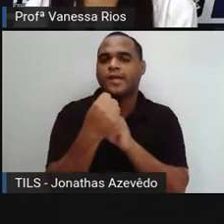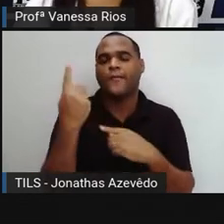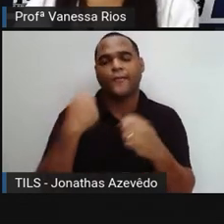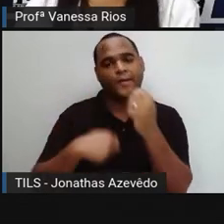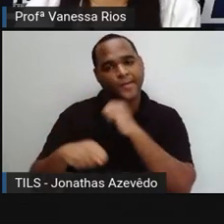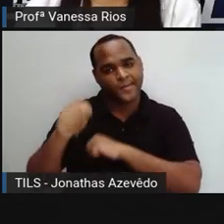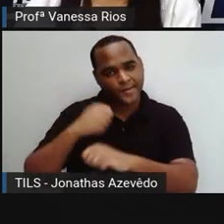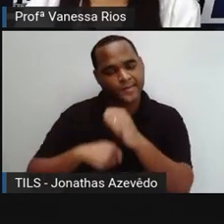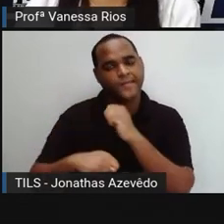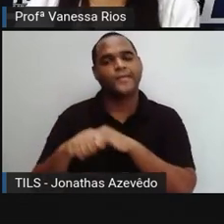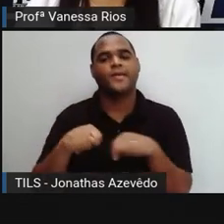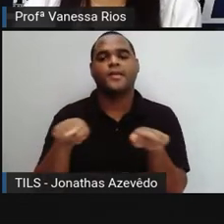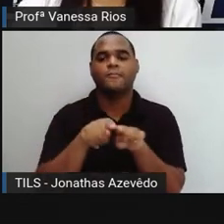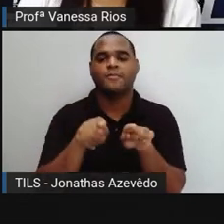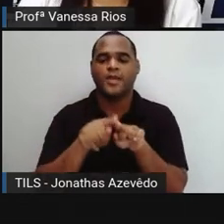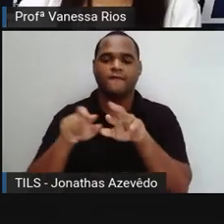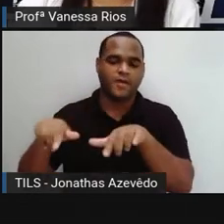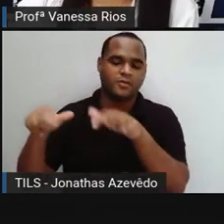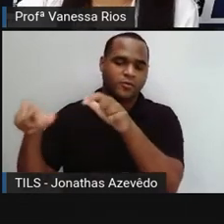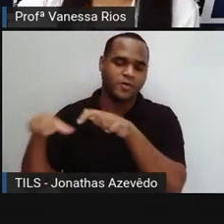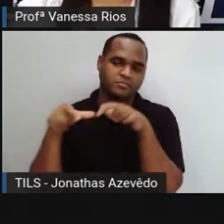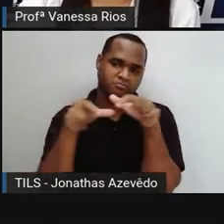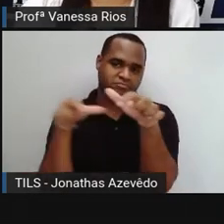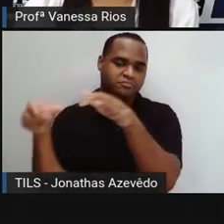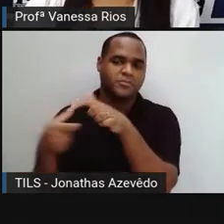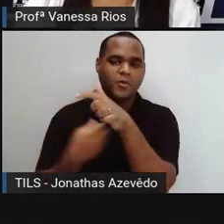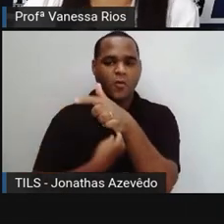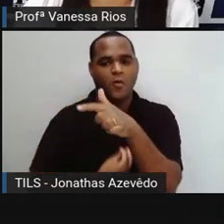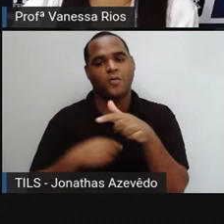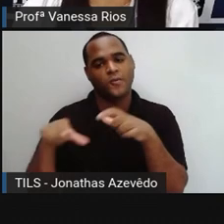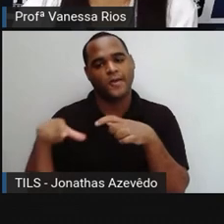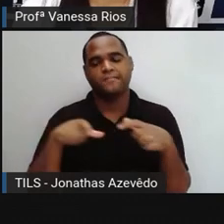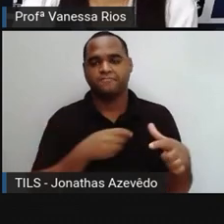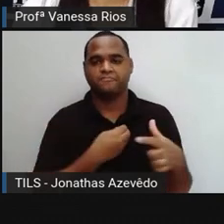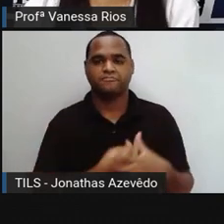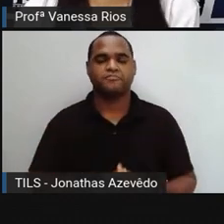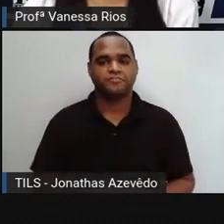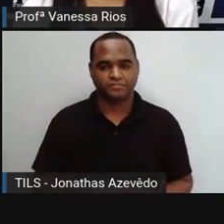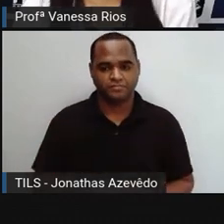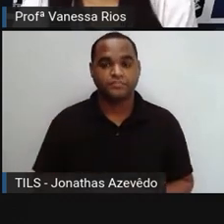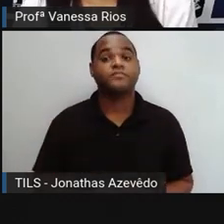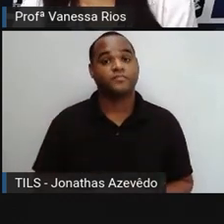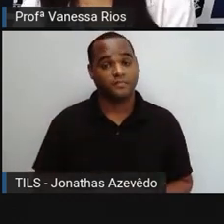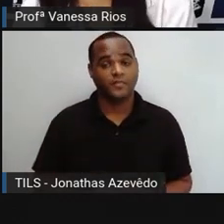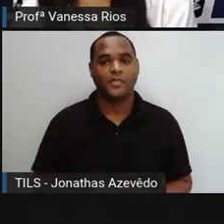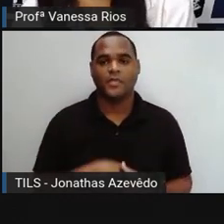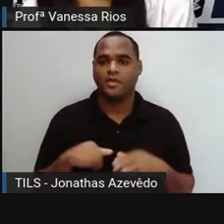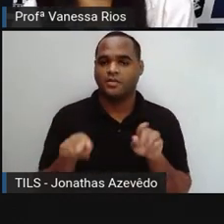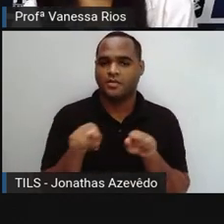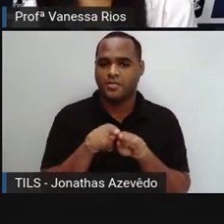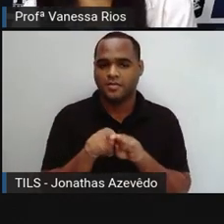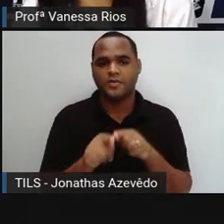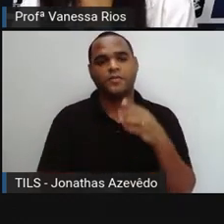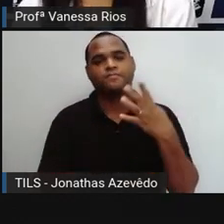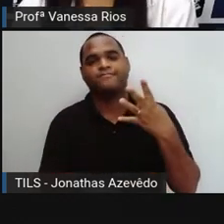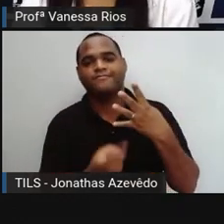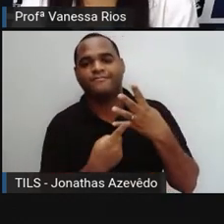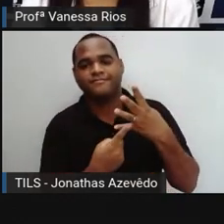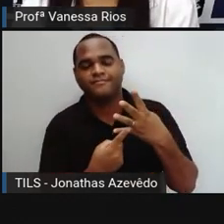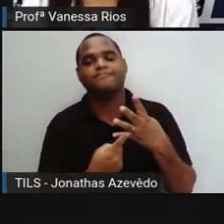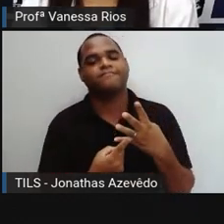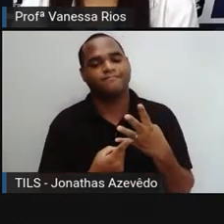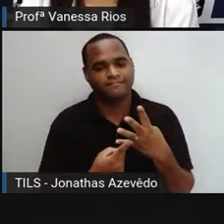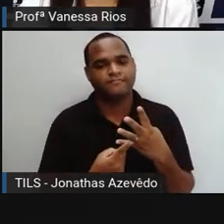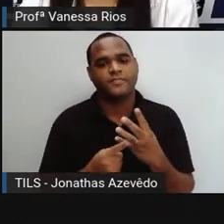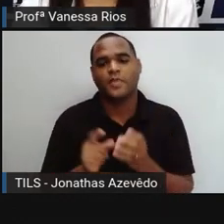econômicos, de determinadas regiões ou ambientes. E quando a gente descreve objetos, há aí uma